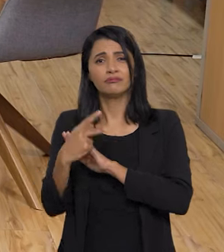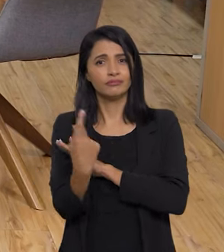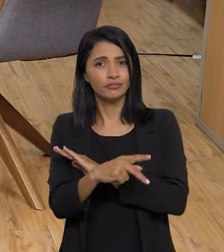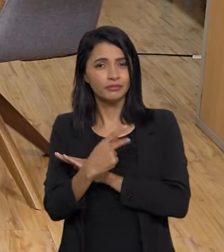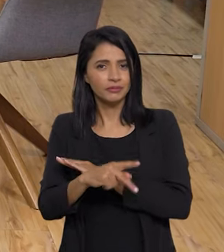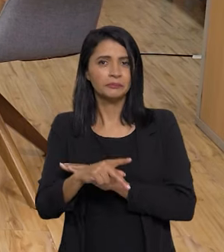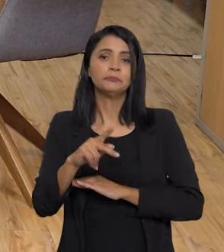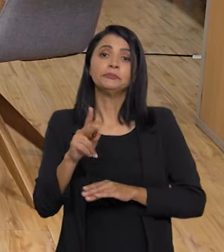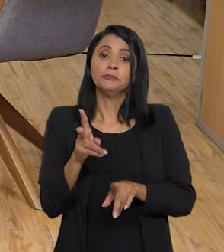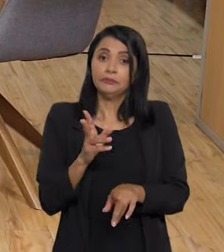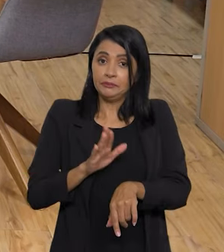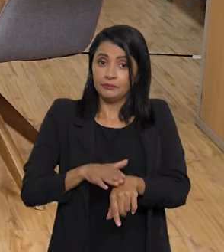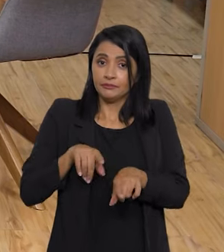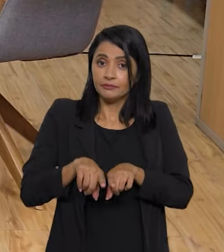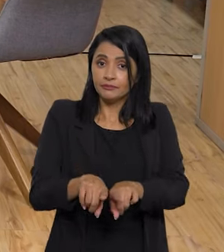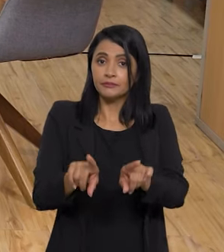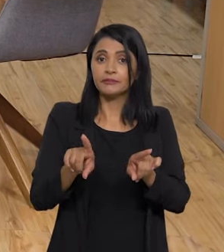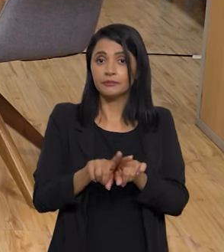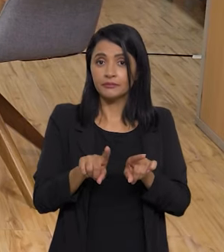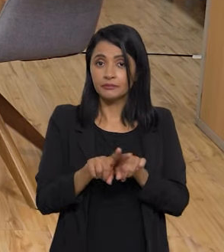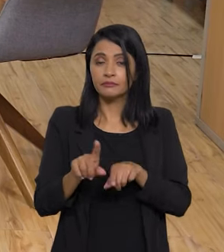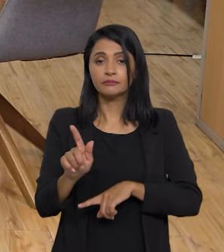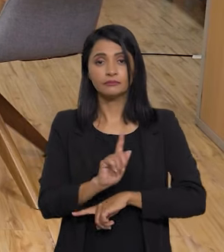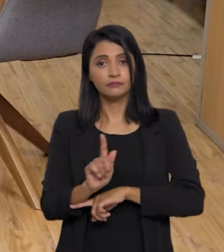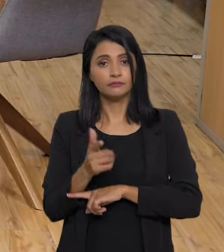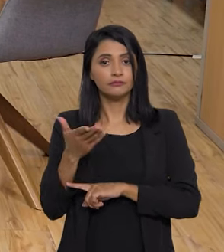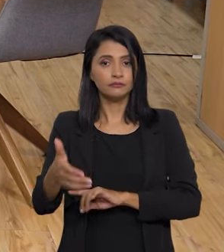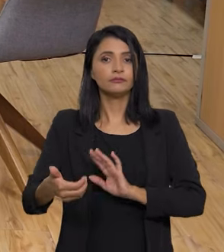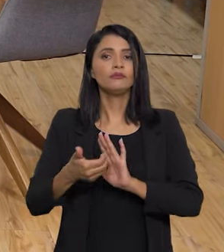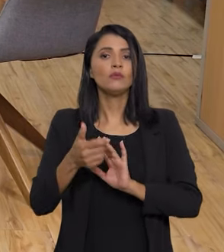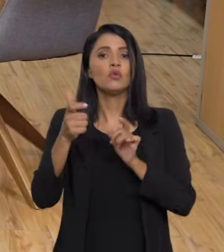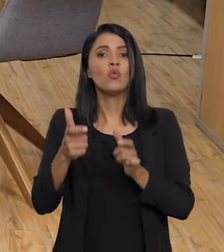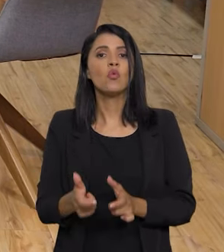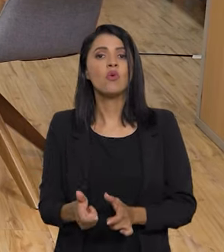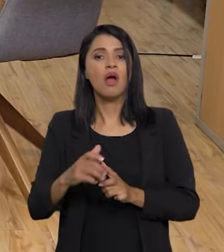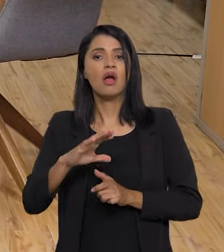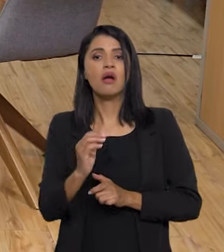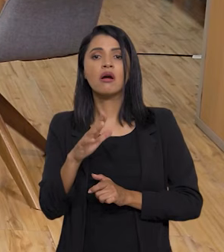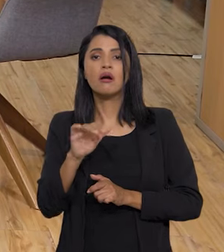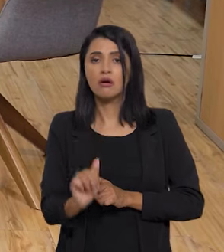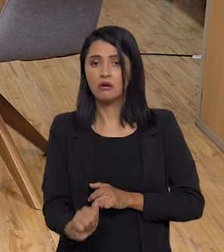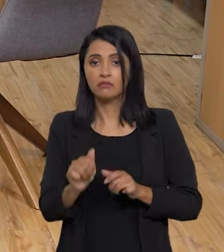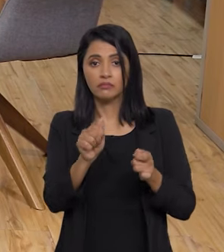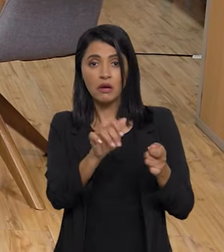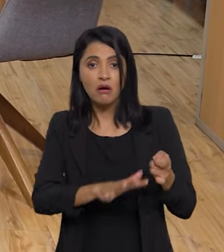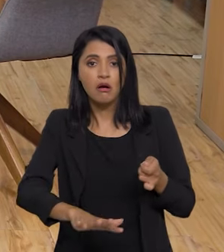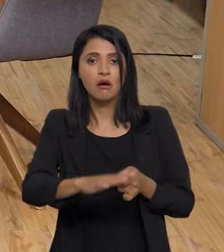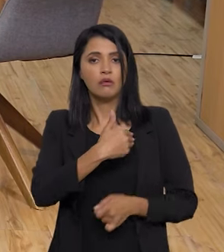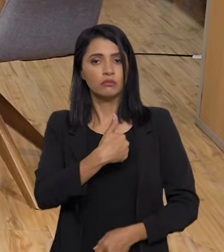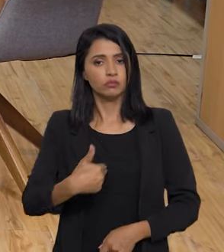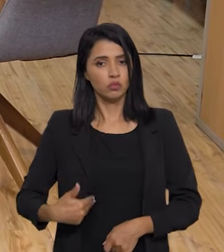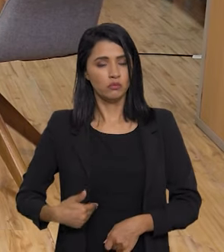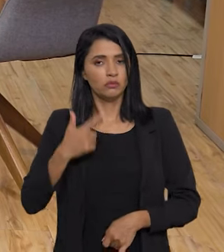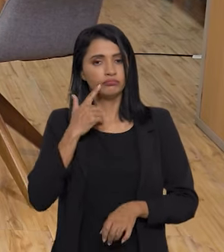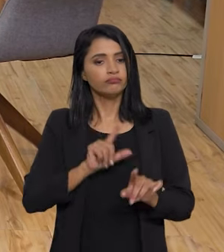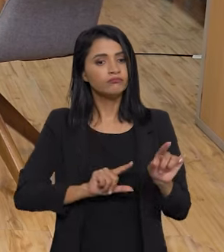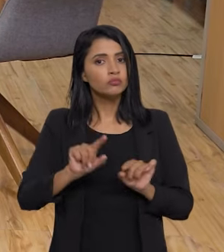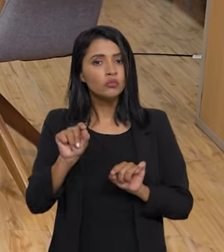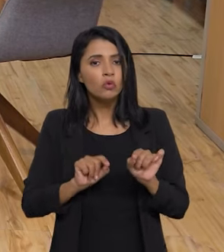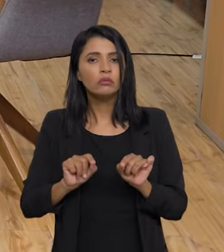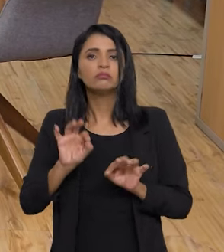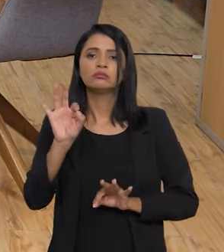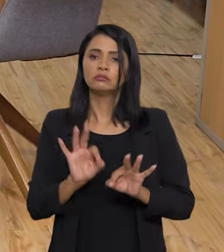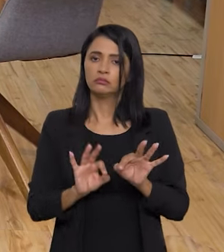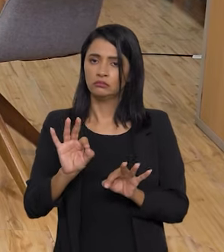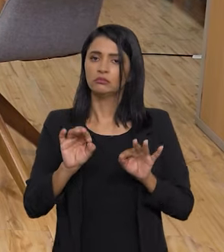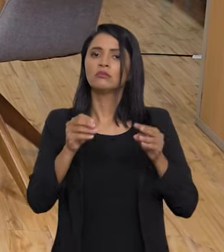Ao mesmo tempo, nós estamos na gestão da Câmara de Destinação de Áreas Públicas. Estamos destinando áreas públicas para